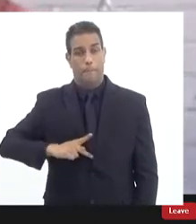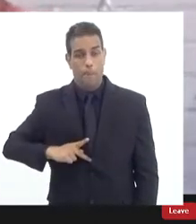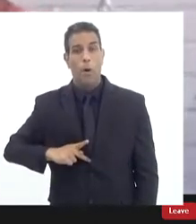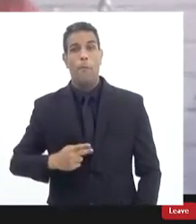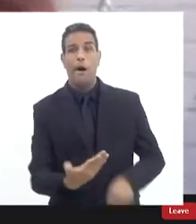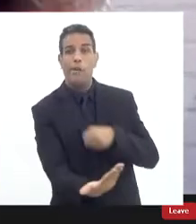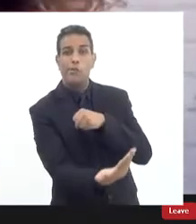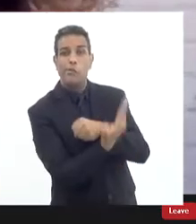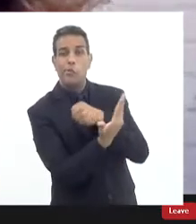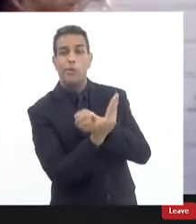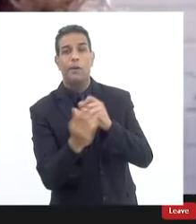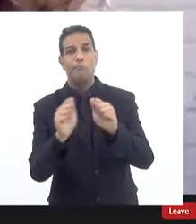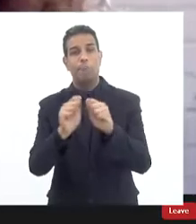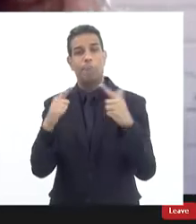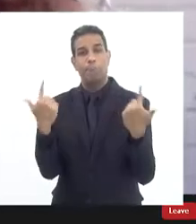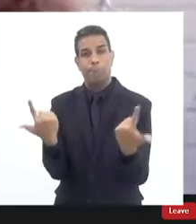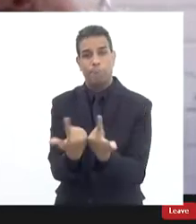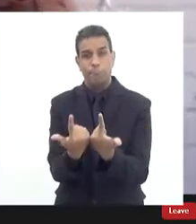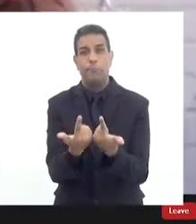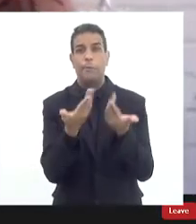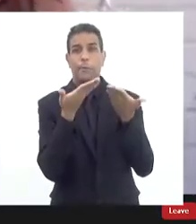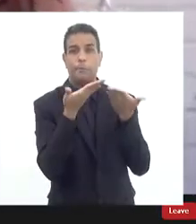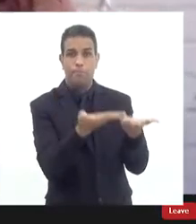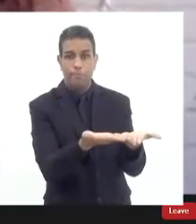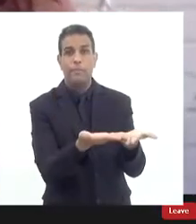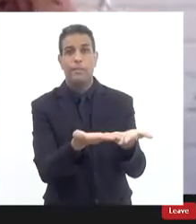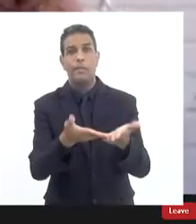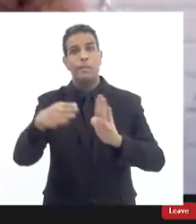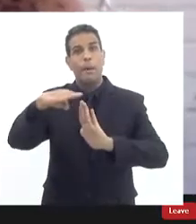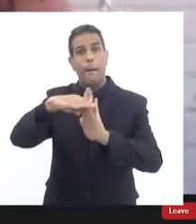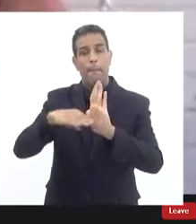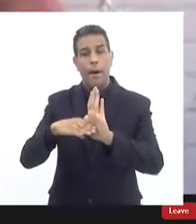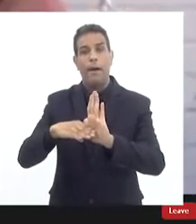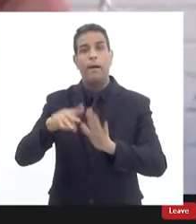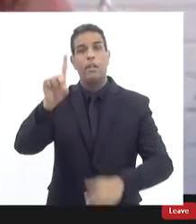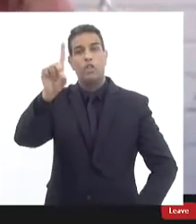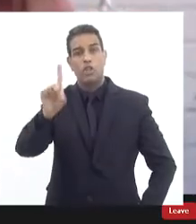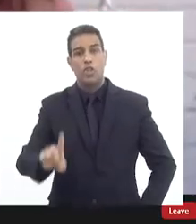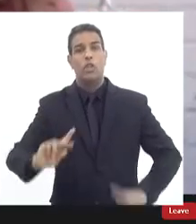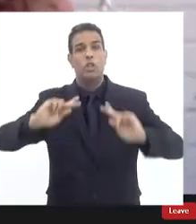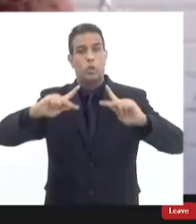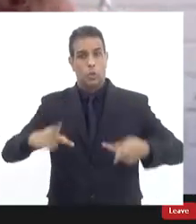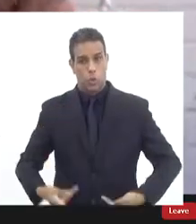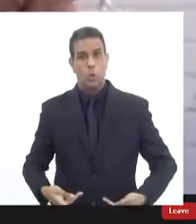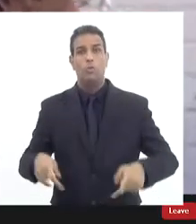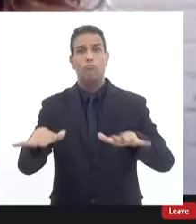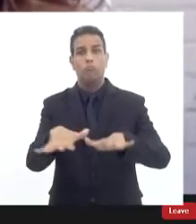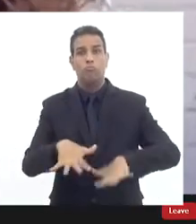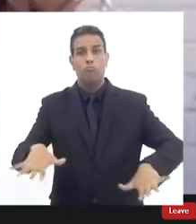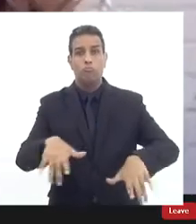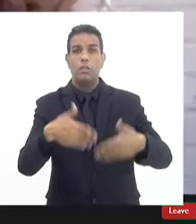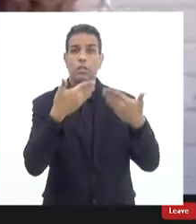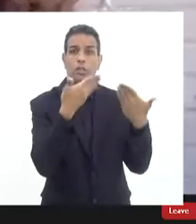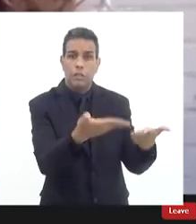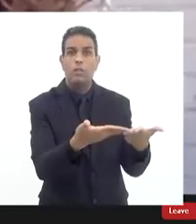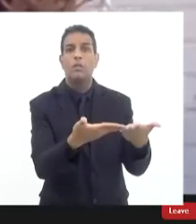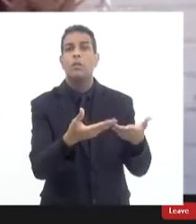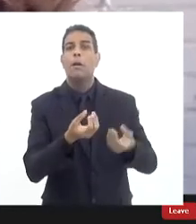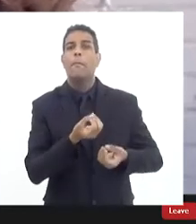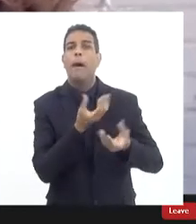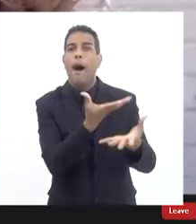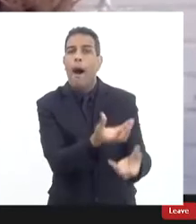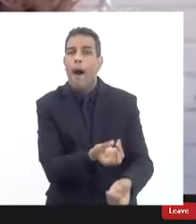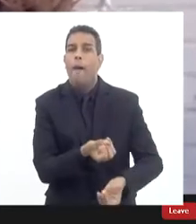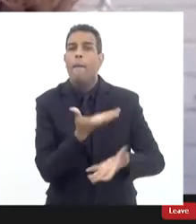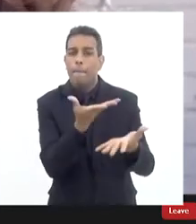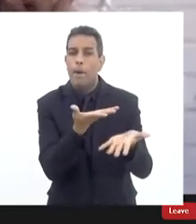Casa de Leis e com a pauta dos direitos humanos e da Segurança Pública de modo geral também se queria fazer uso da palavra